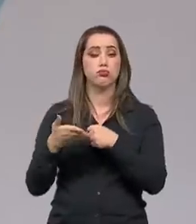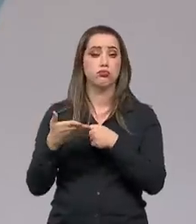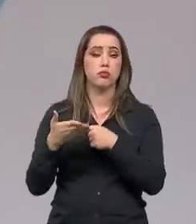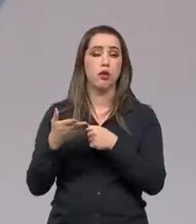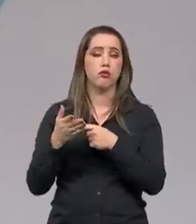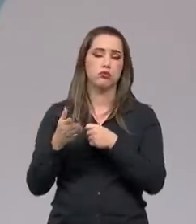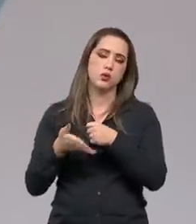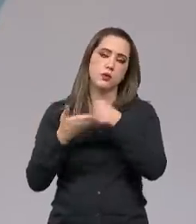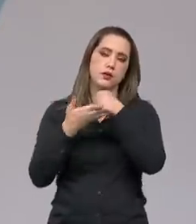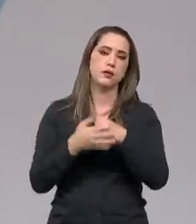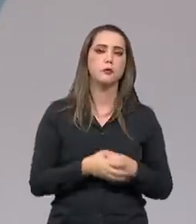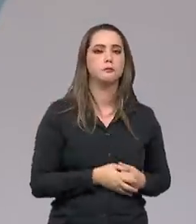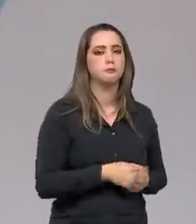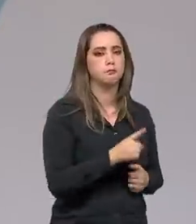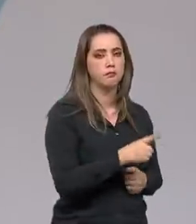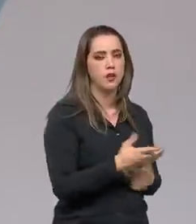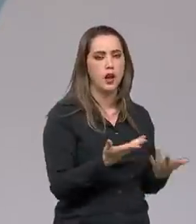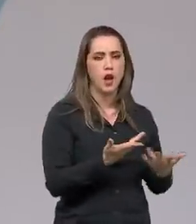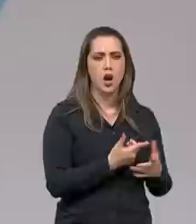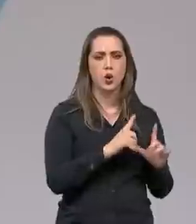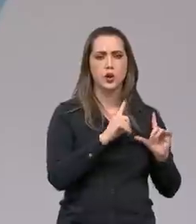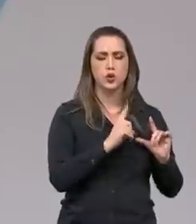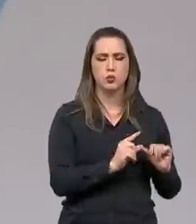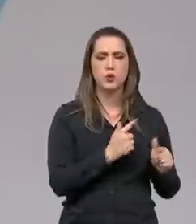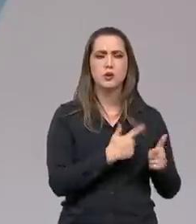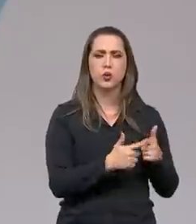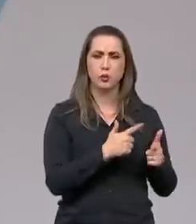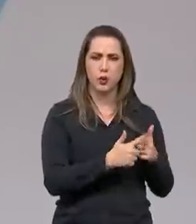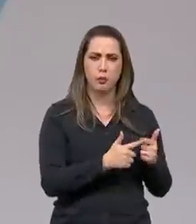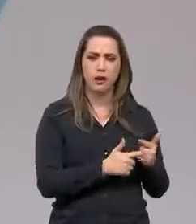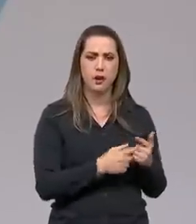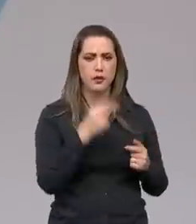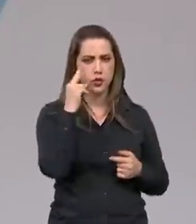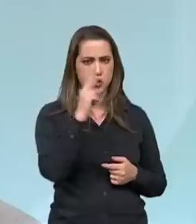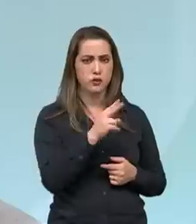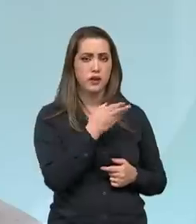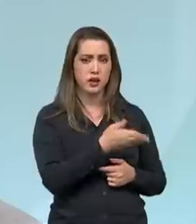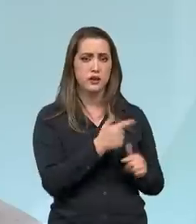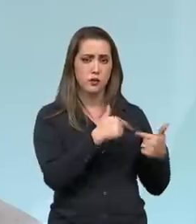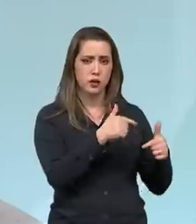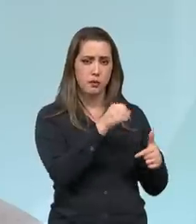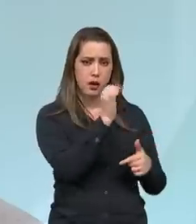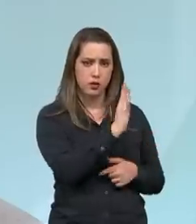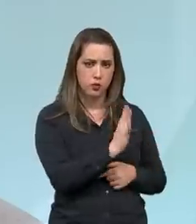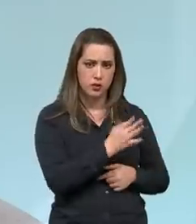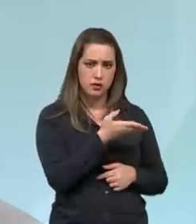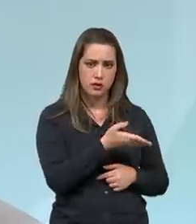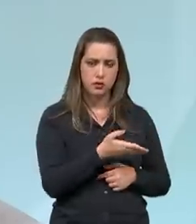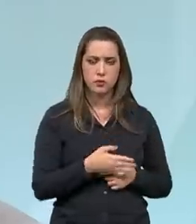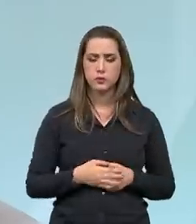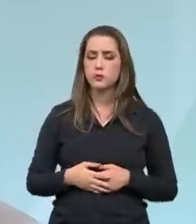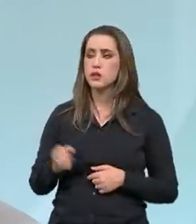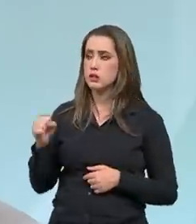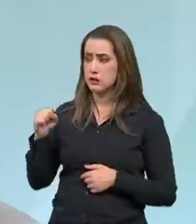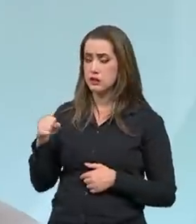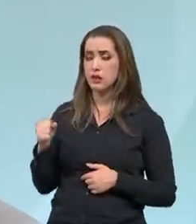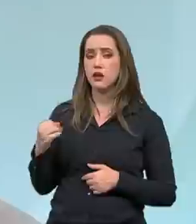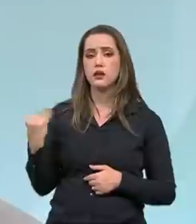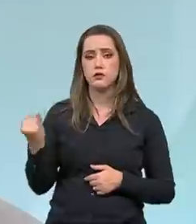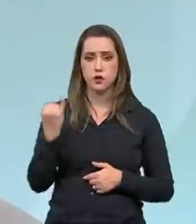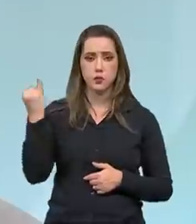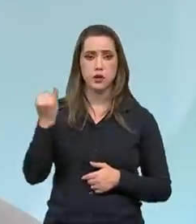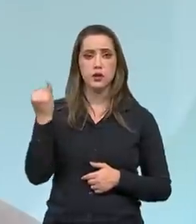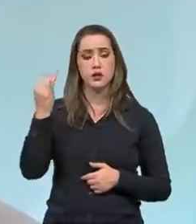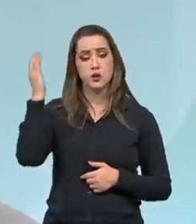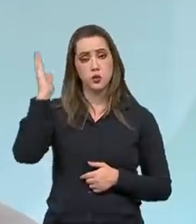período agora de arrefecimento da crise, seria esse o papel mesmo? Essa foi a grande diferença do Brasil.